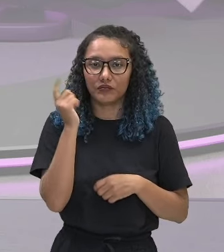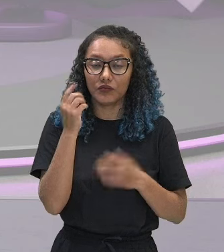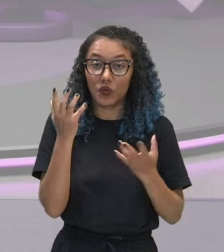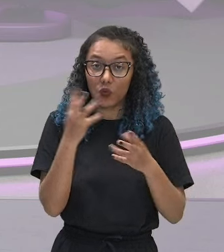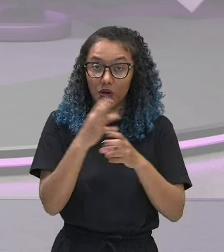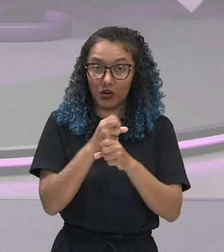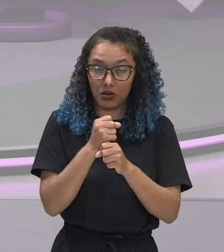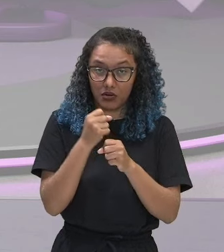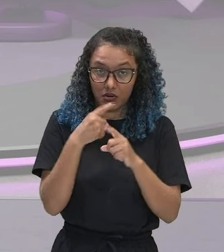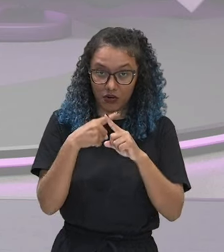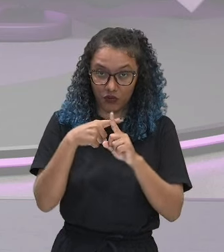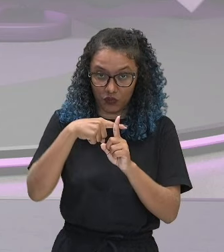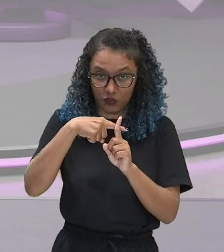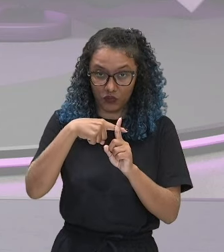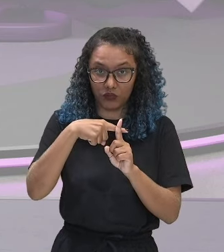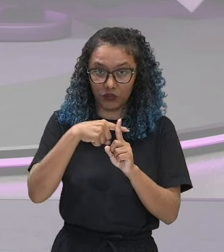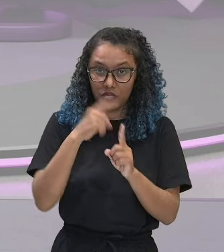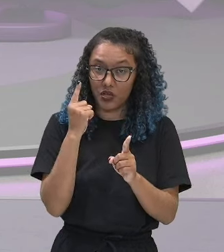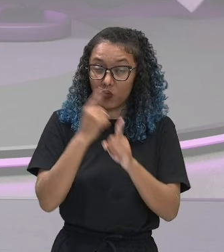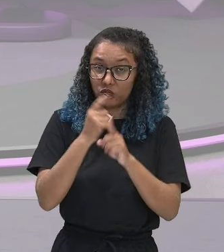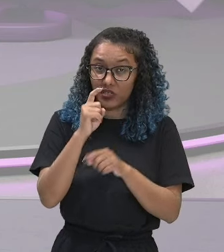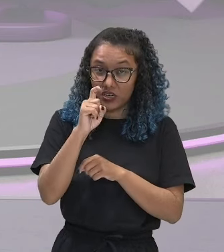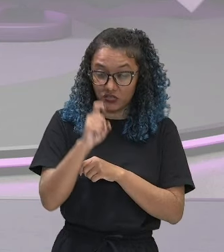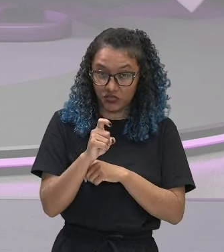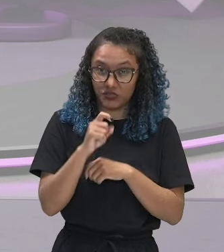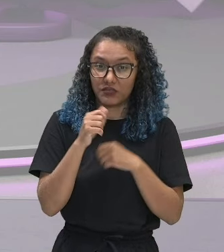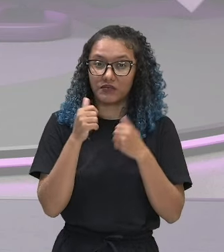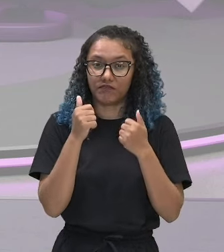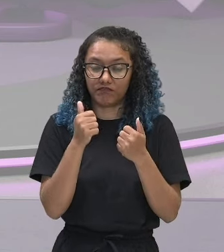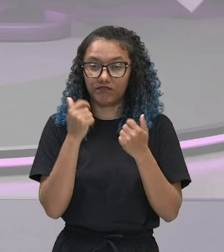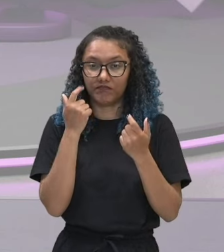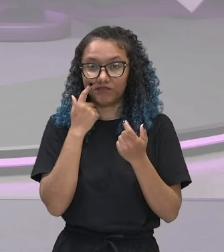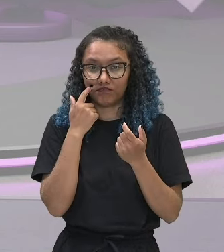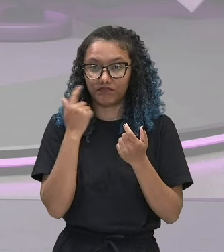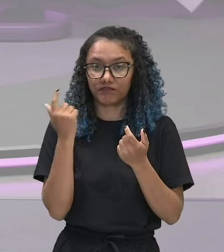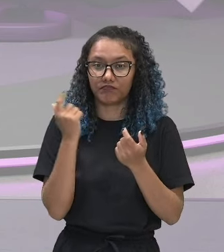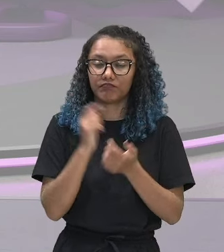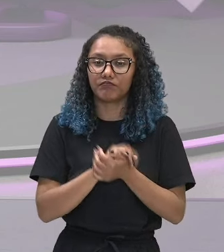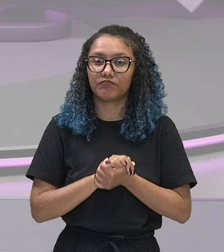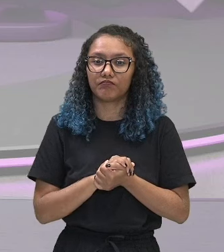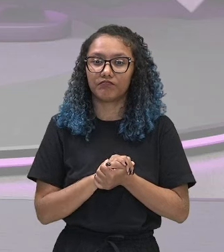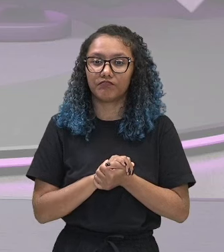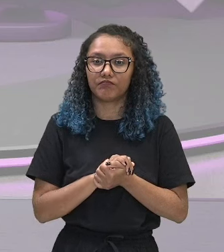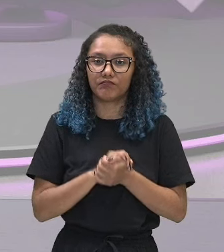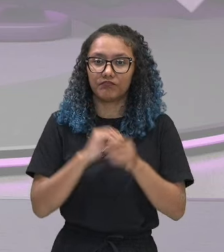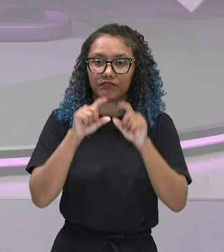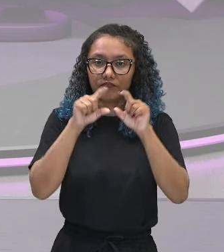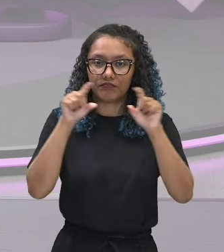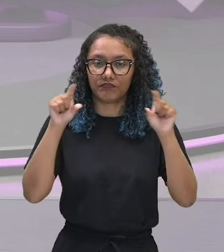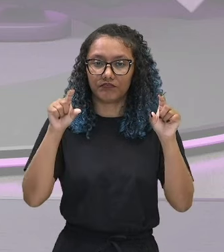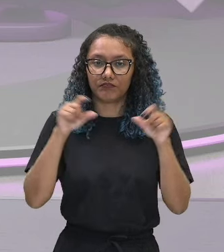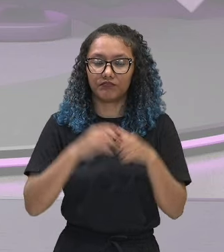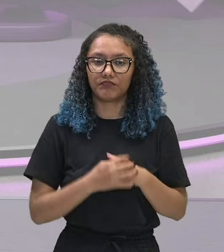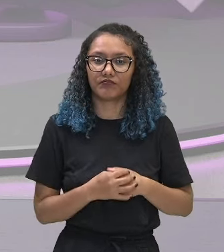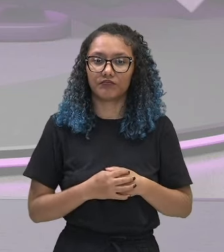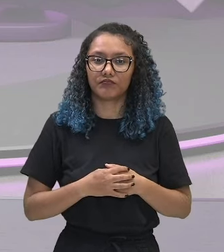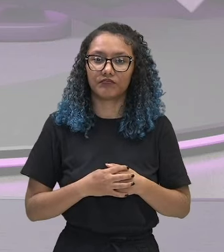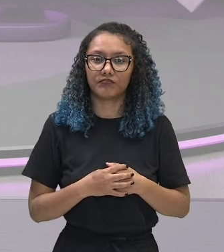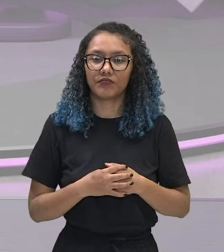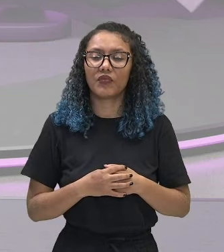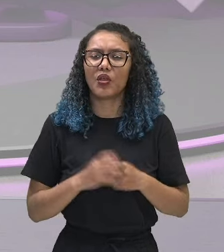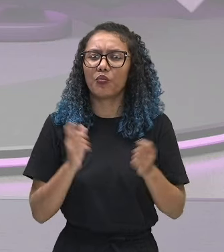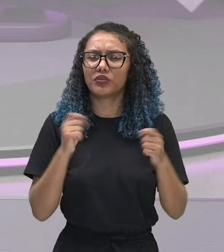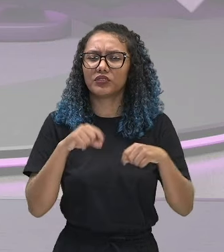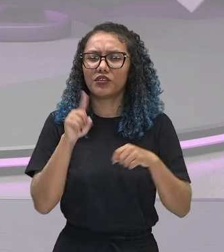o valor de x. Nós temos aí x menos r mais x mais x mais r. Vejam que a gente pode cancelar.